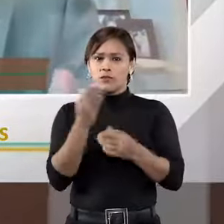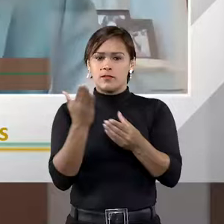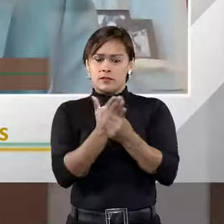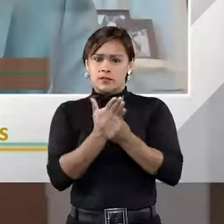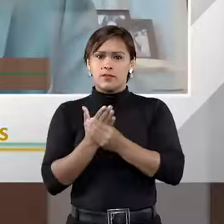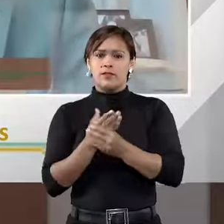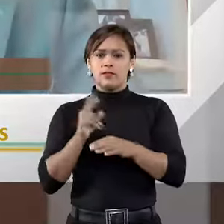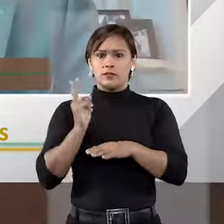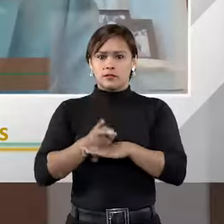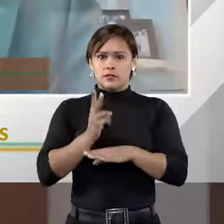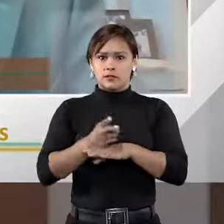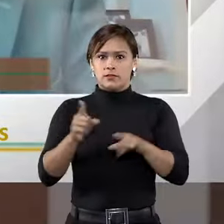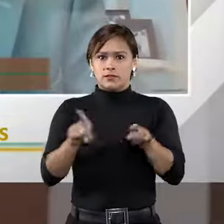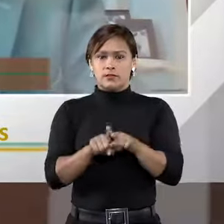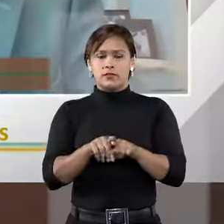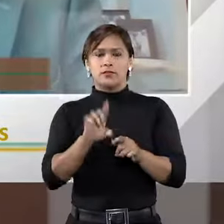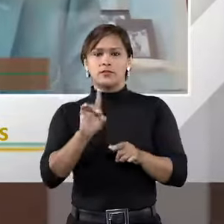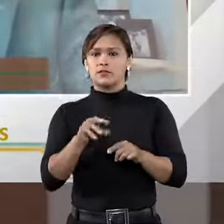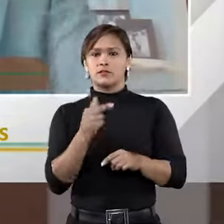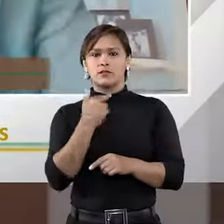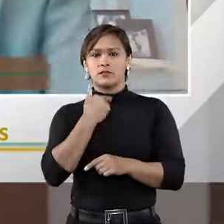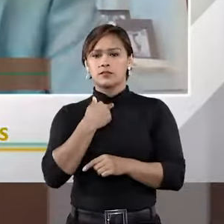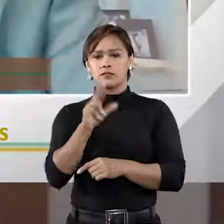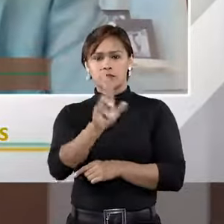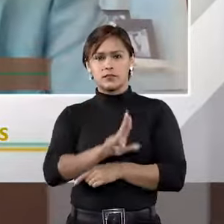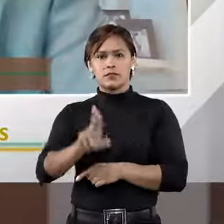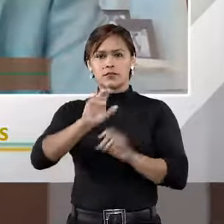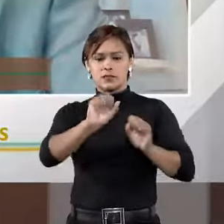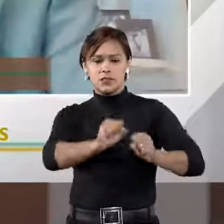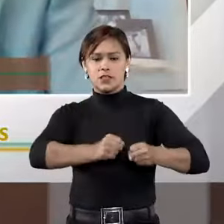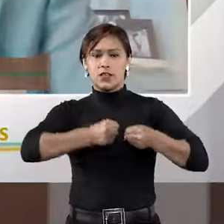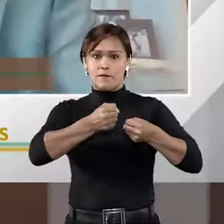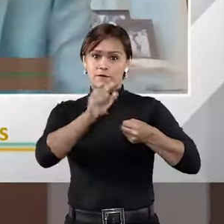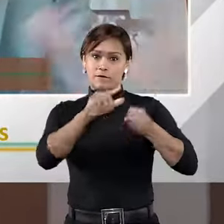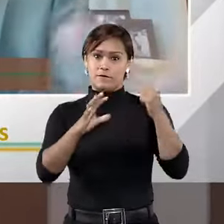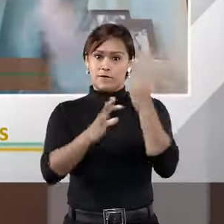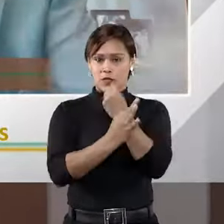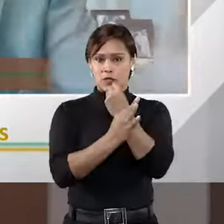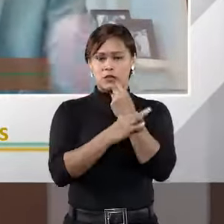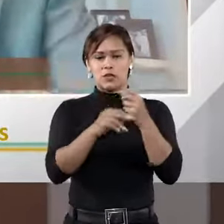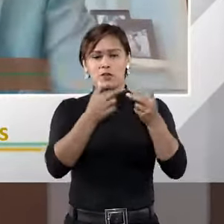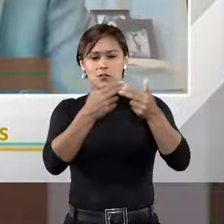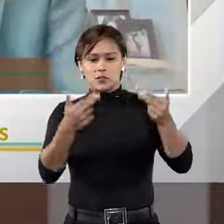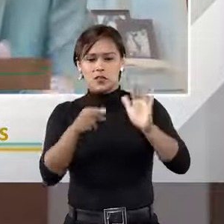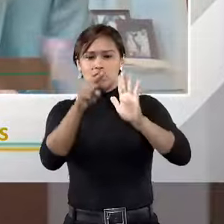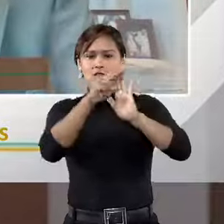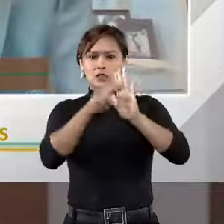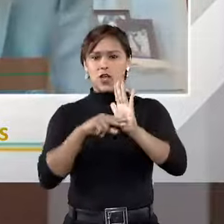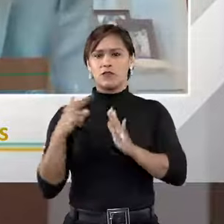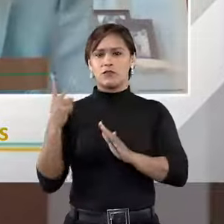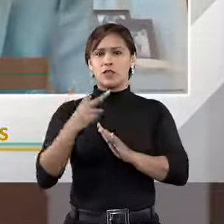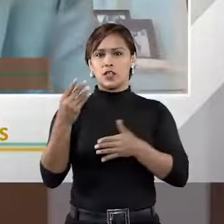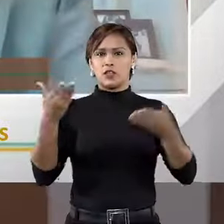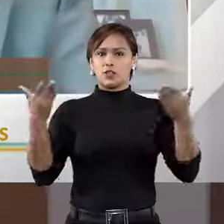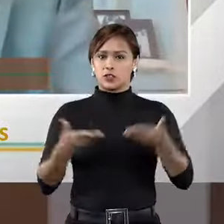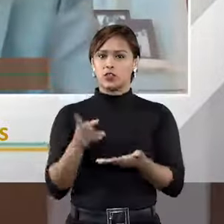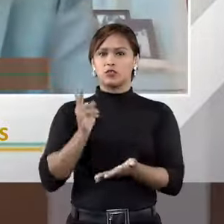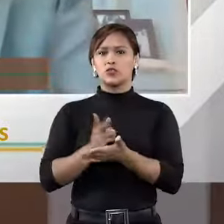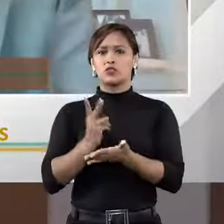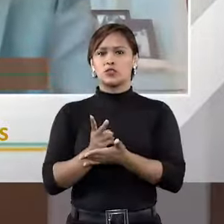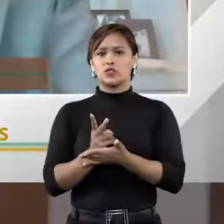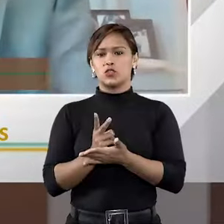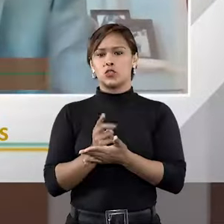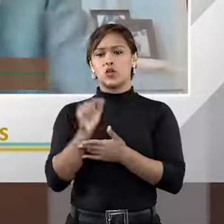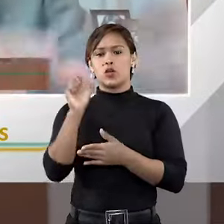por diante. E ele só não pode mesmo fazer uso da força por uma série de valores que até agora vigoraram, pelos